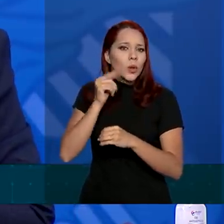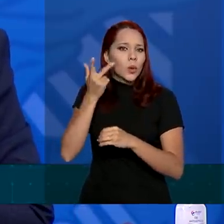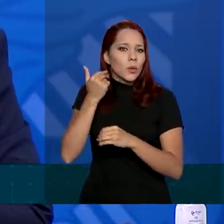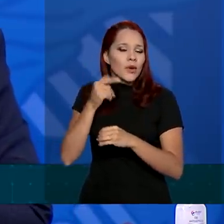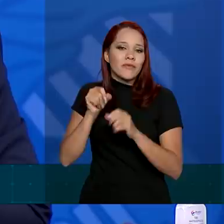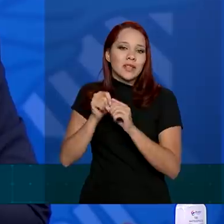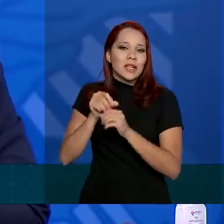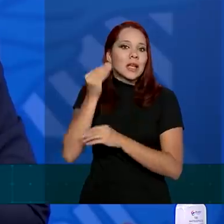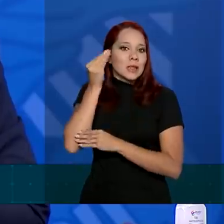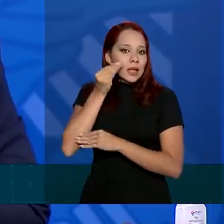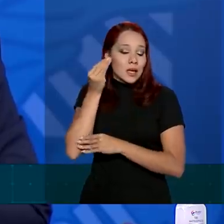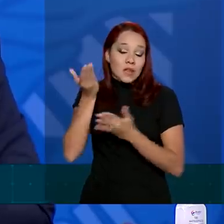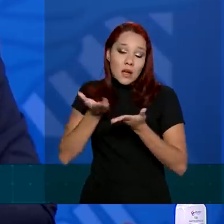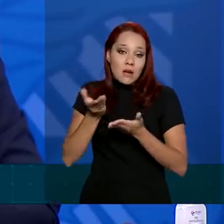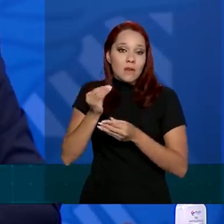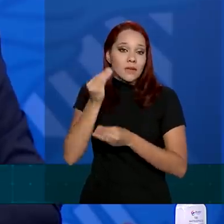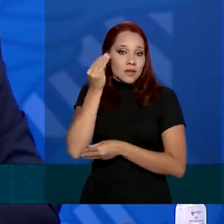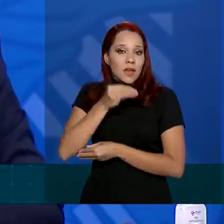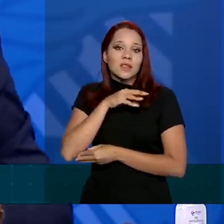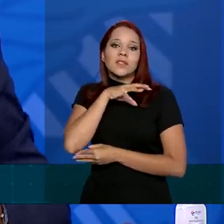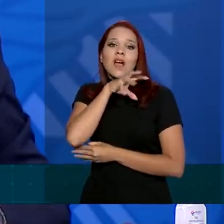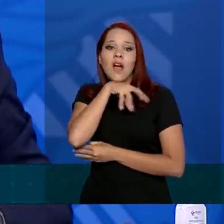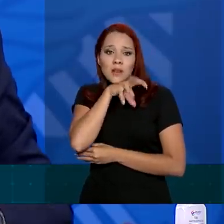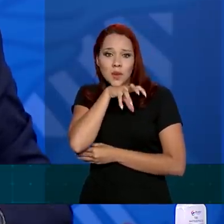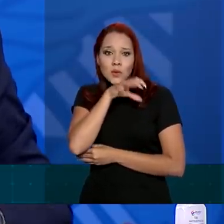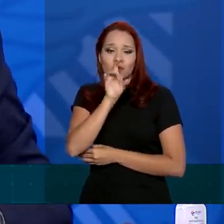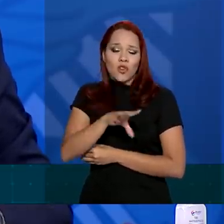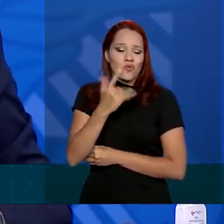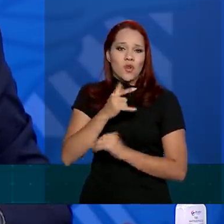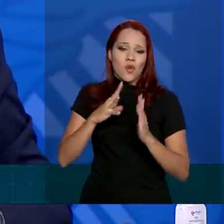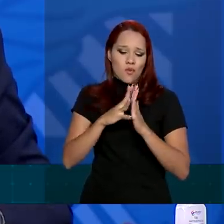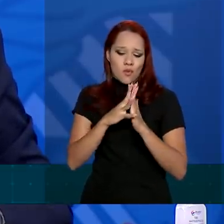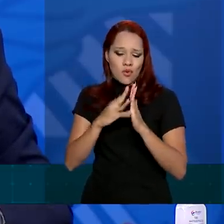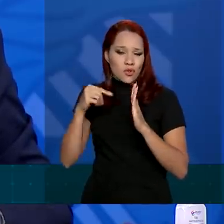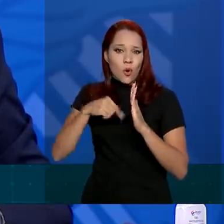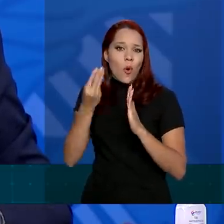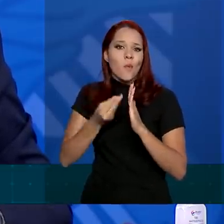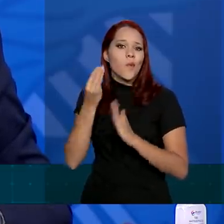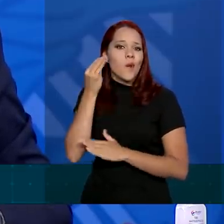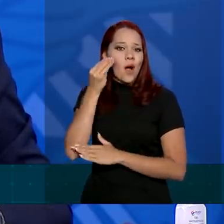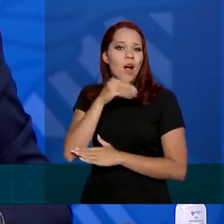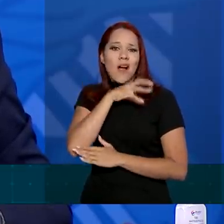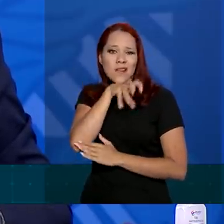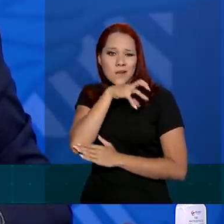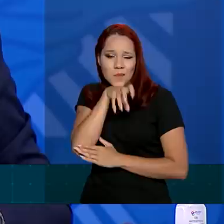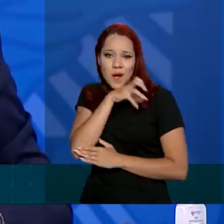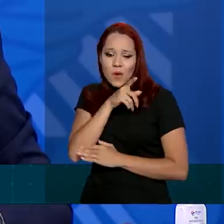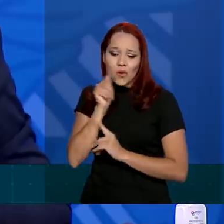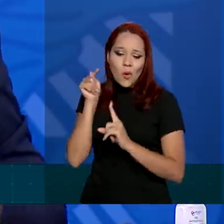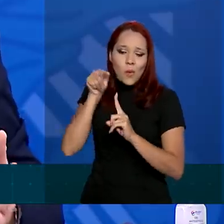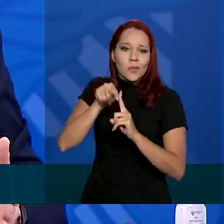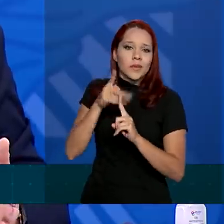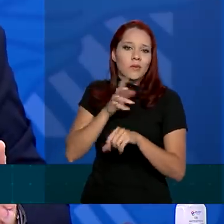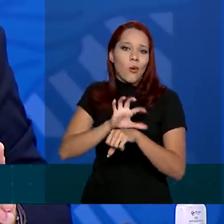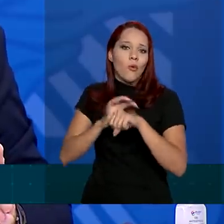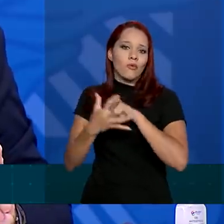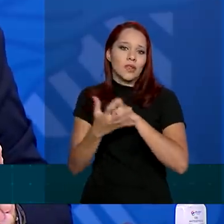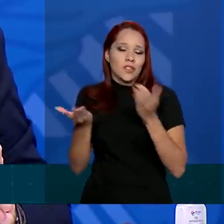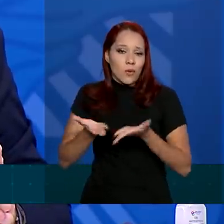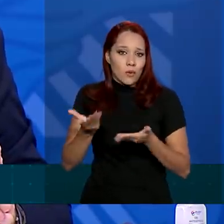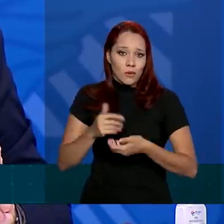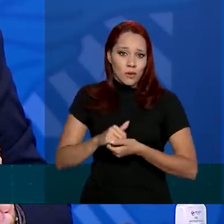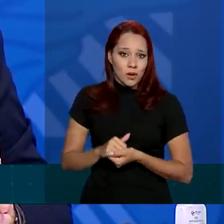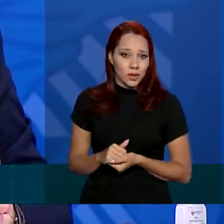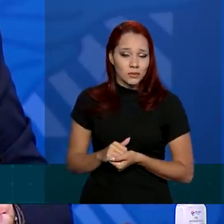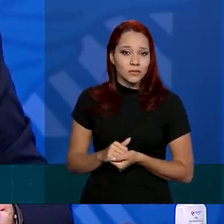Testes em animais. Mas a gente não tem um modelo animal para o Covid nesse momento. E outra coisa, é um